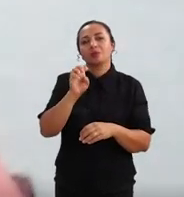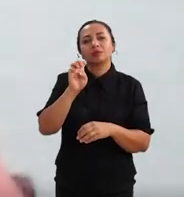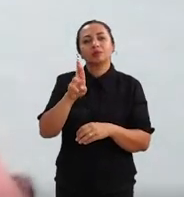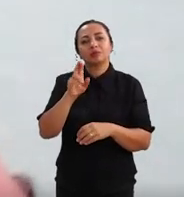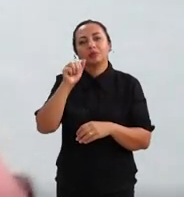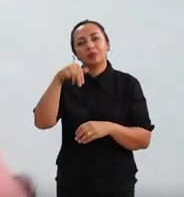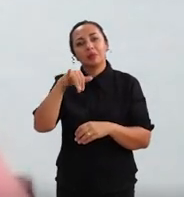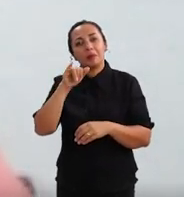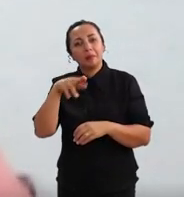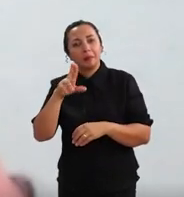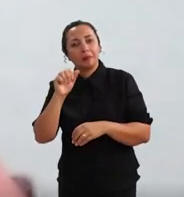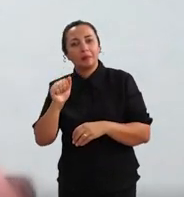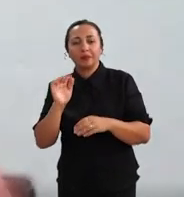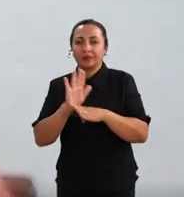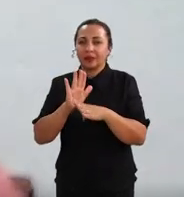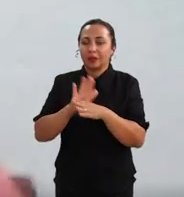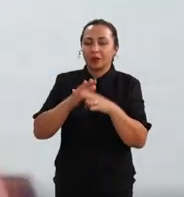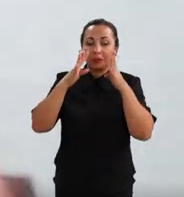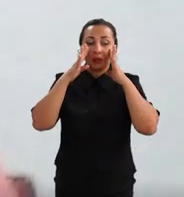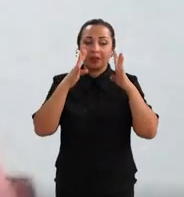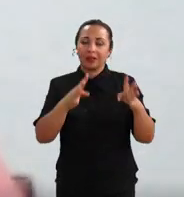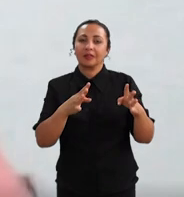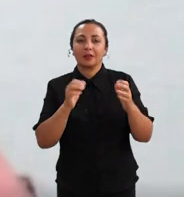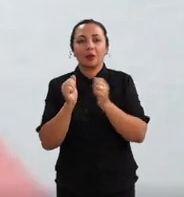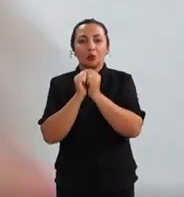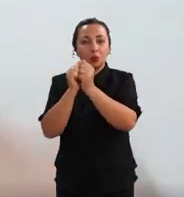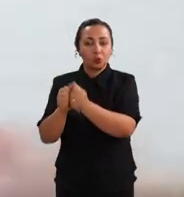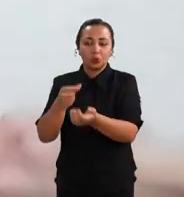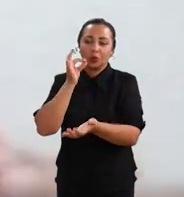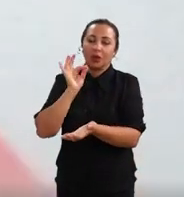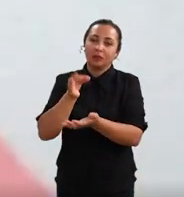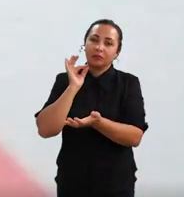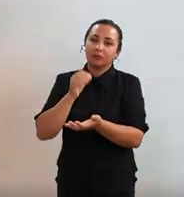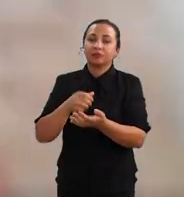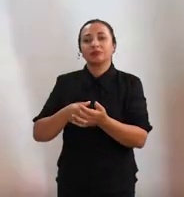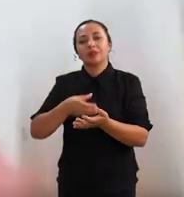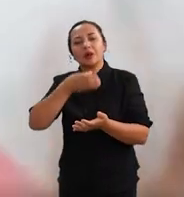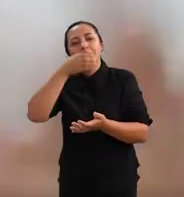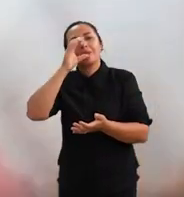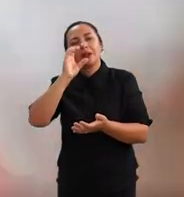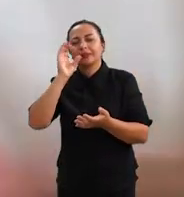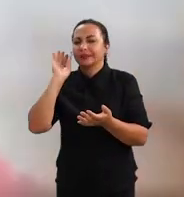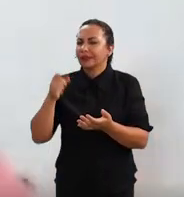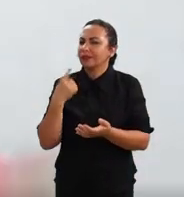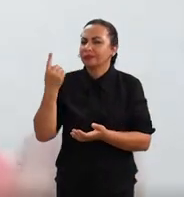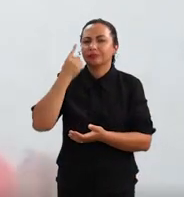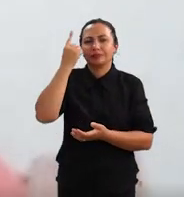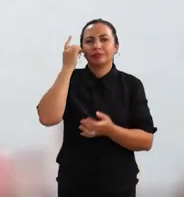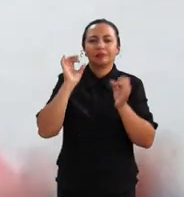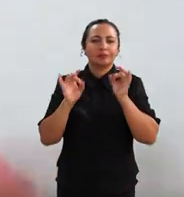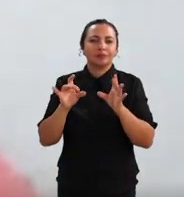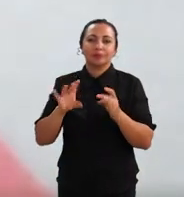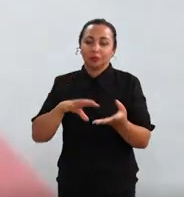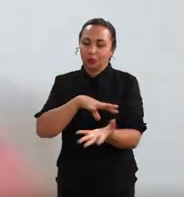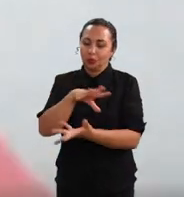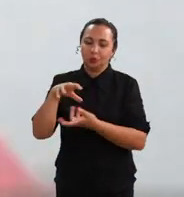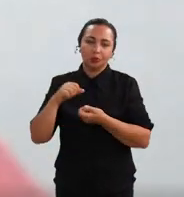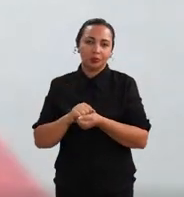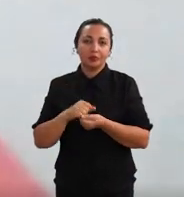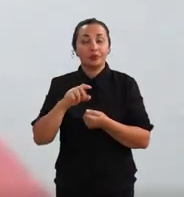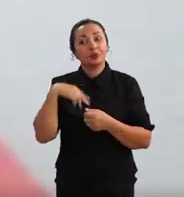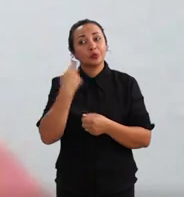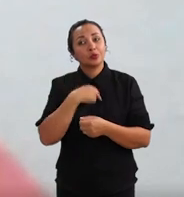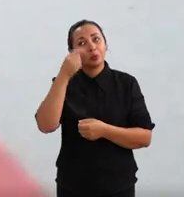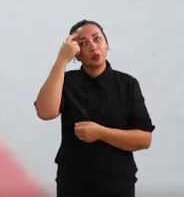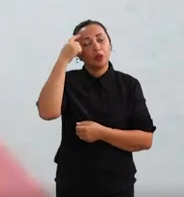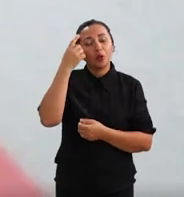auxilia também na parte de atenção, junto com o café, que é uma bebida altamente consumida. Então o que a